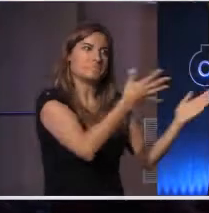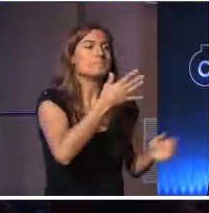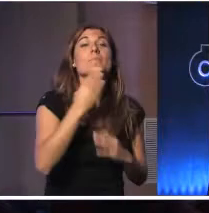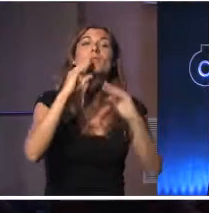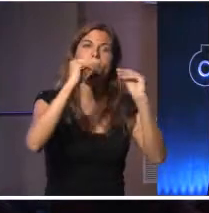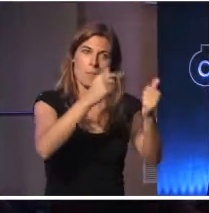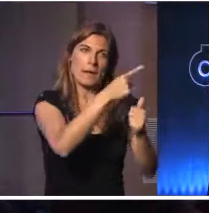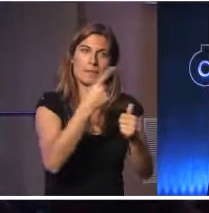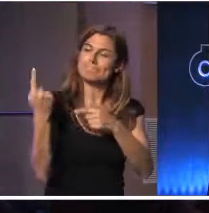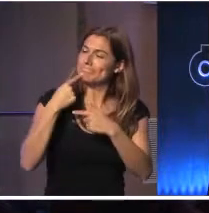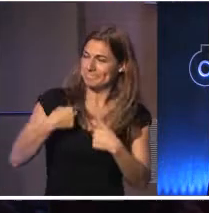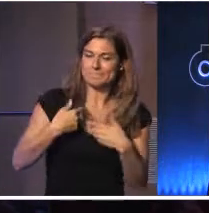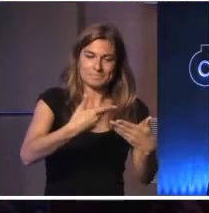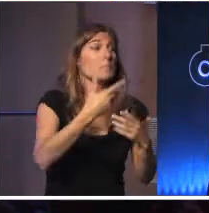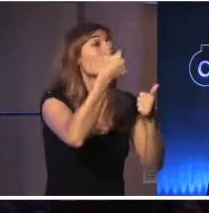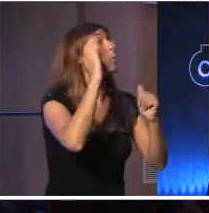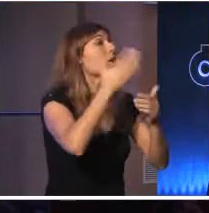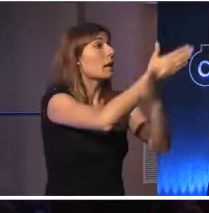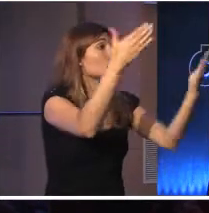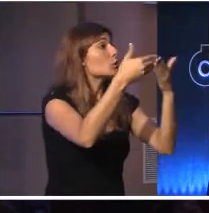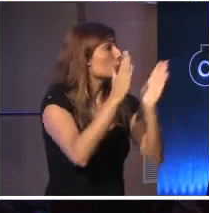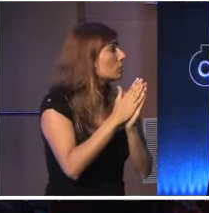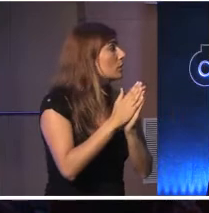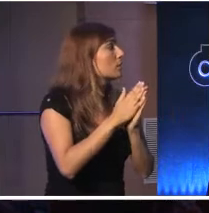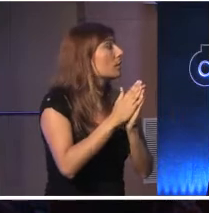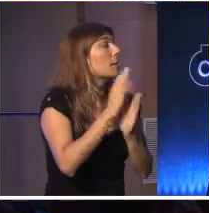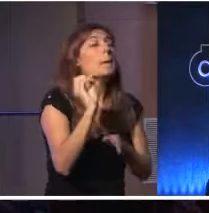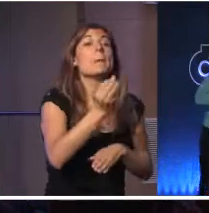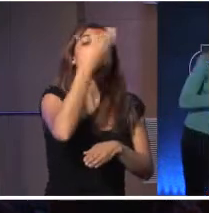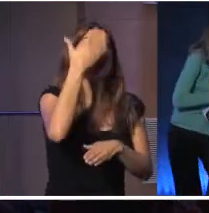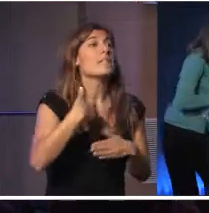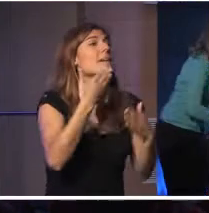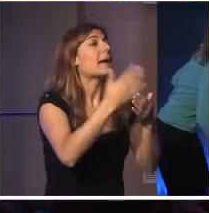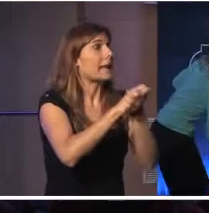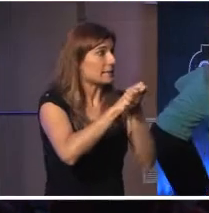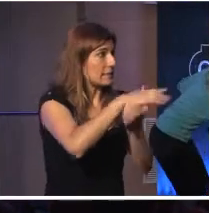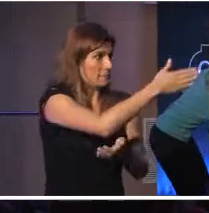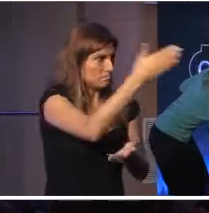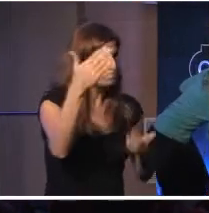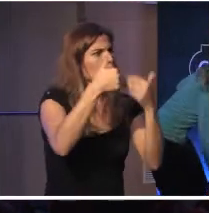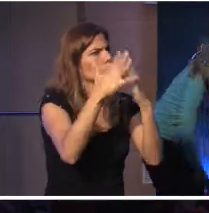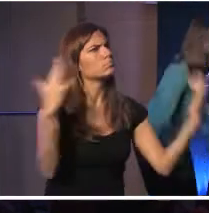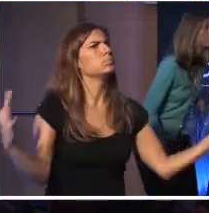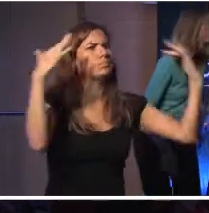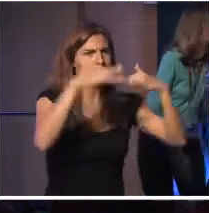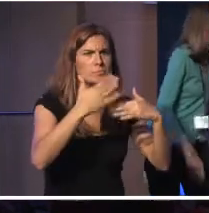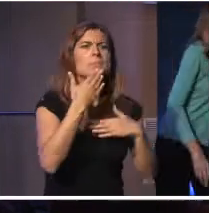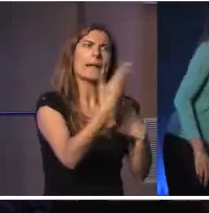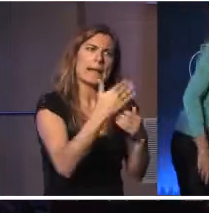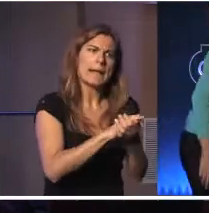Obrigada, Dr. Rui Julião. Boa tarde a todos. Primeiro que tudo, quero agradecer-lhes o facto de estarem todos aqui